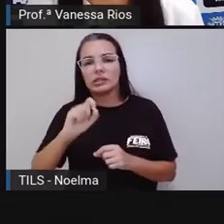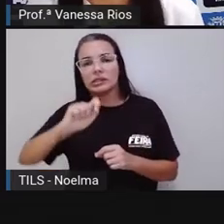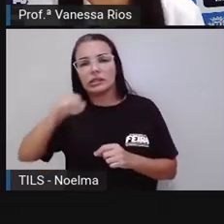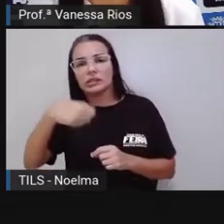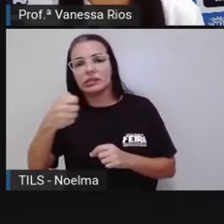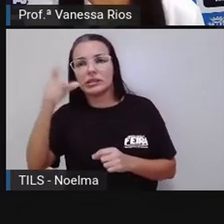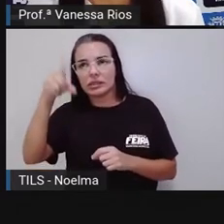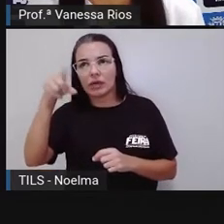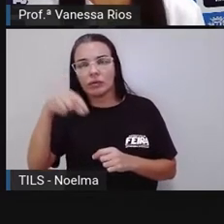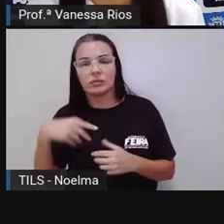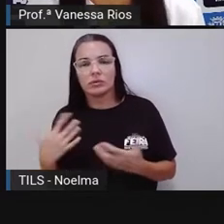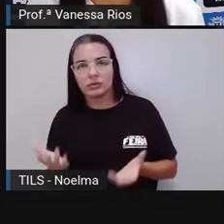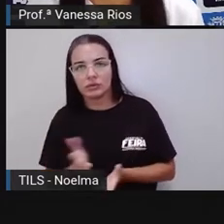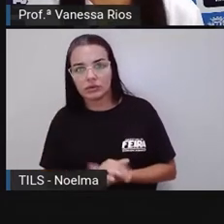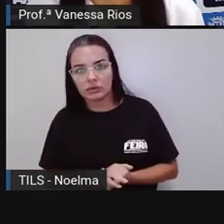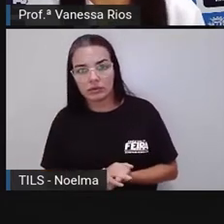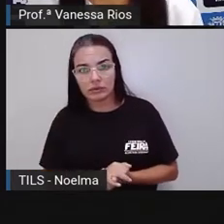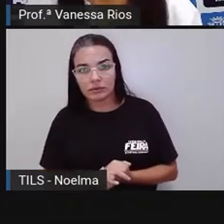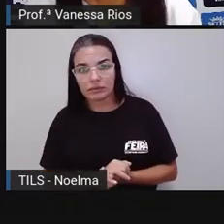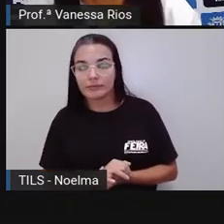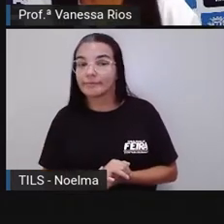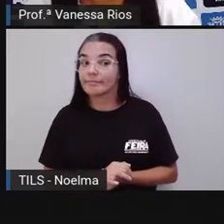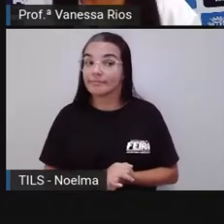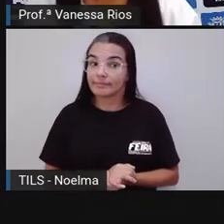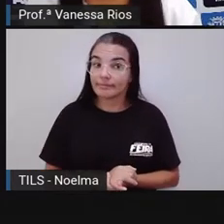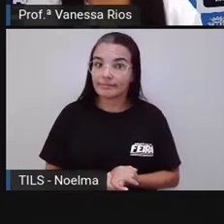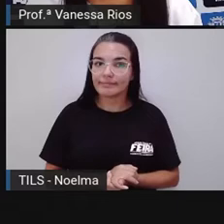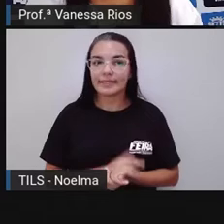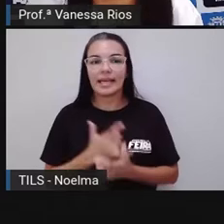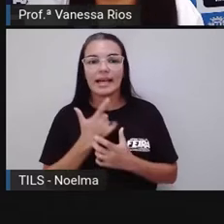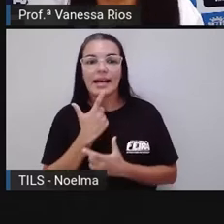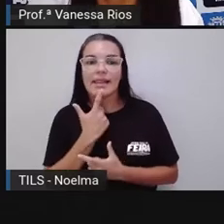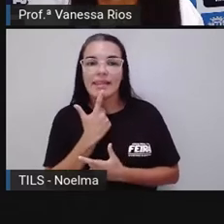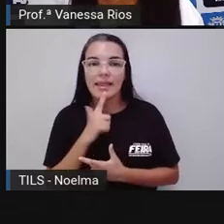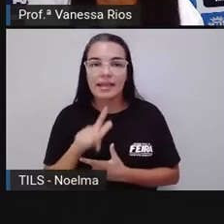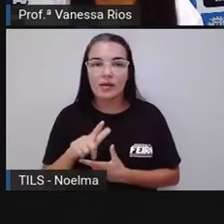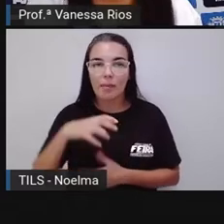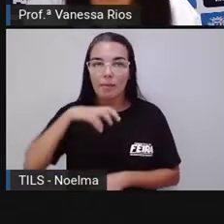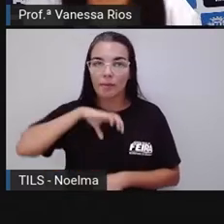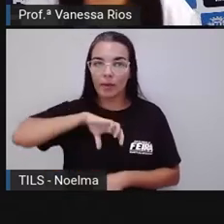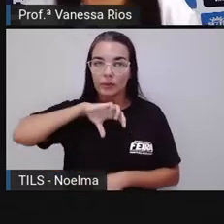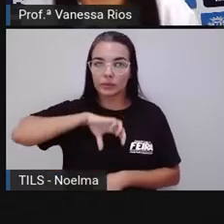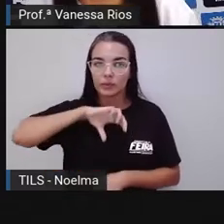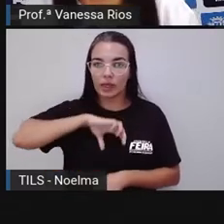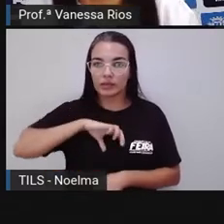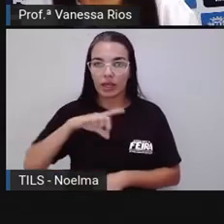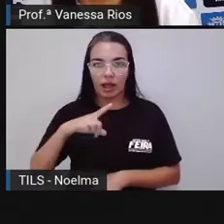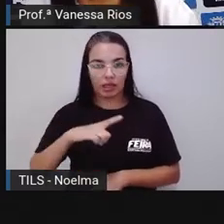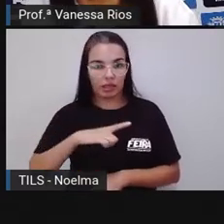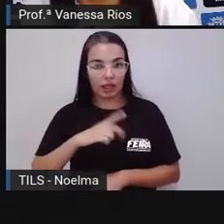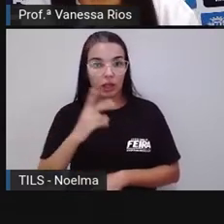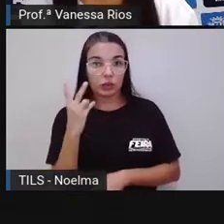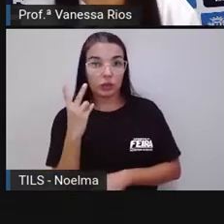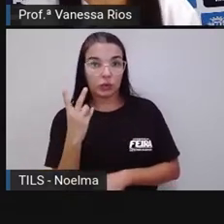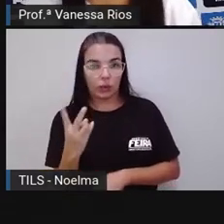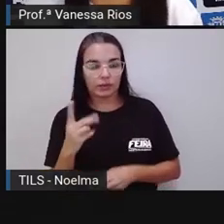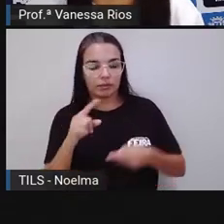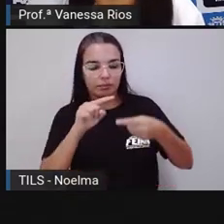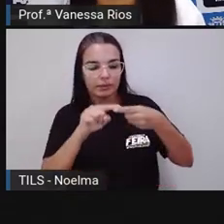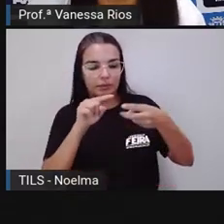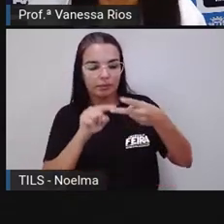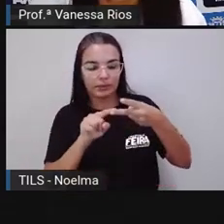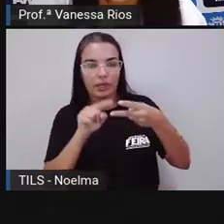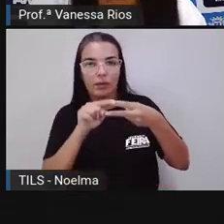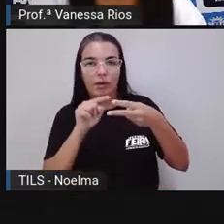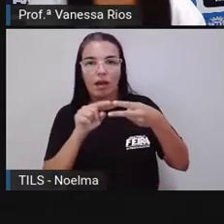Então, olhem só. Em português, na língua portuguesa, existem dois acentos, o